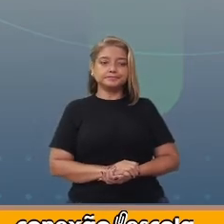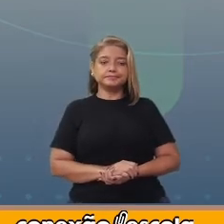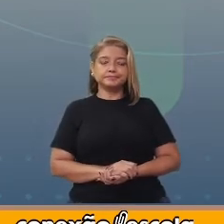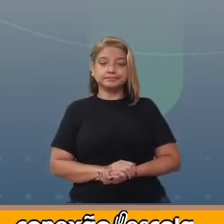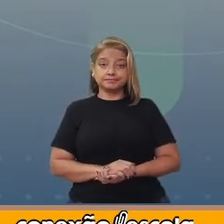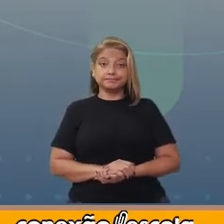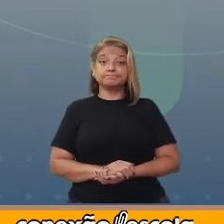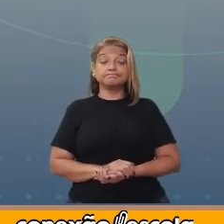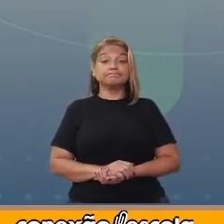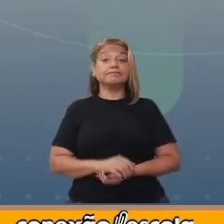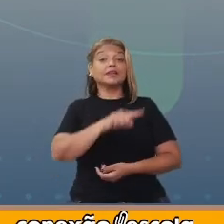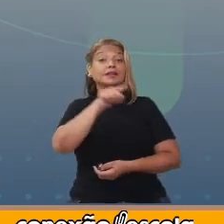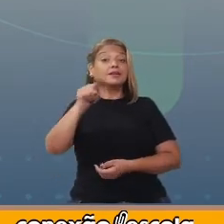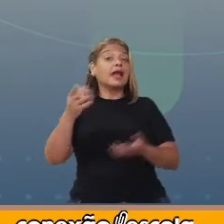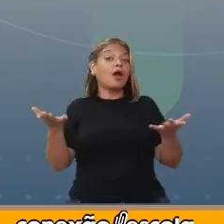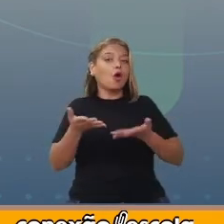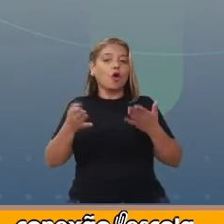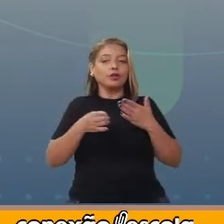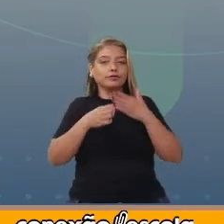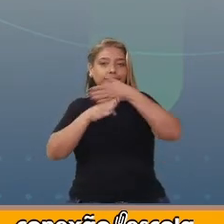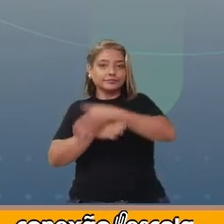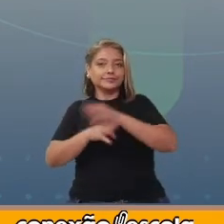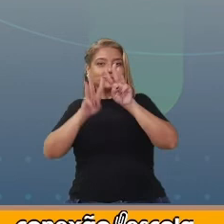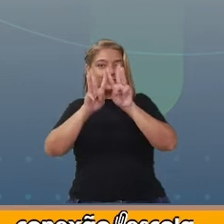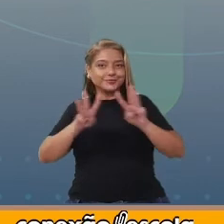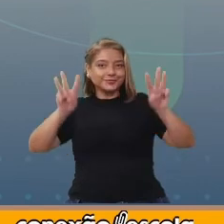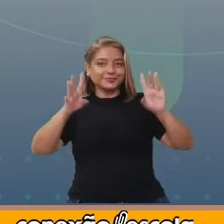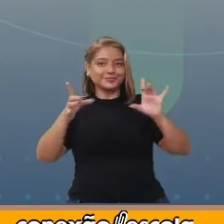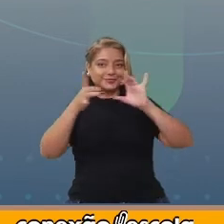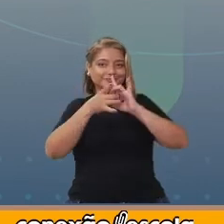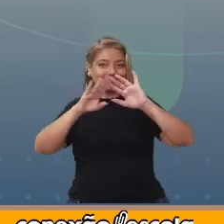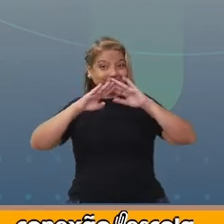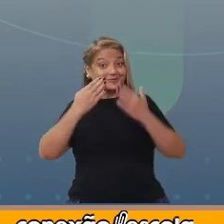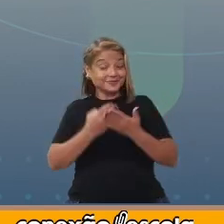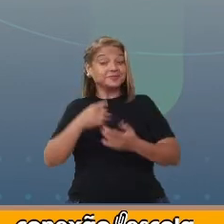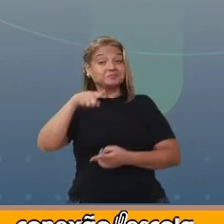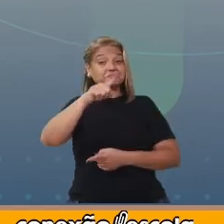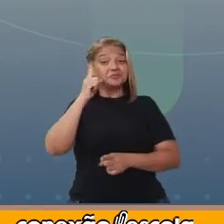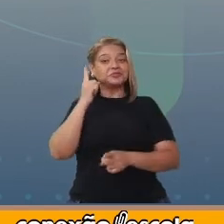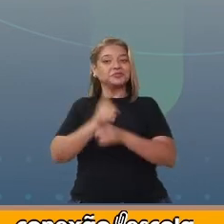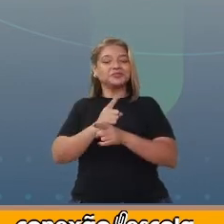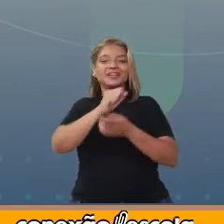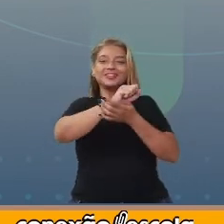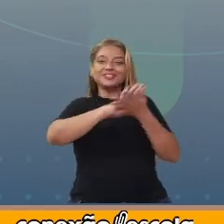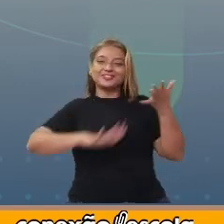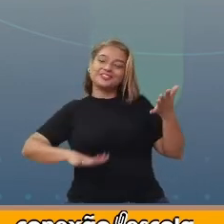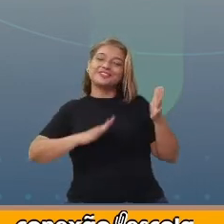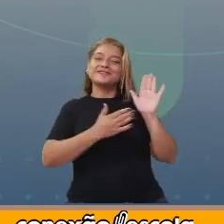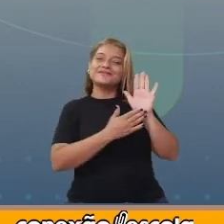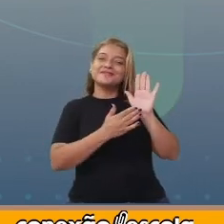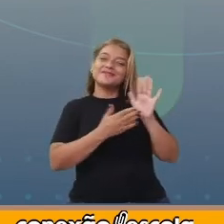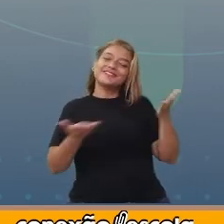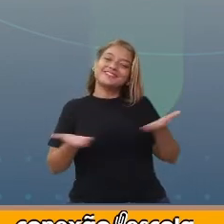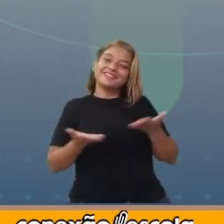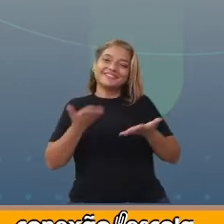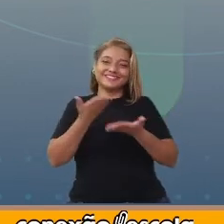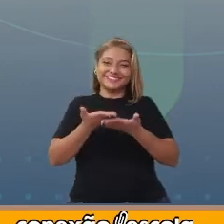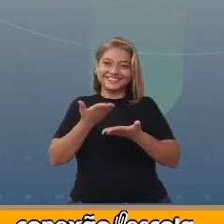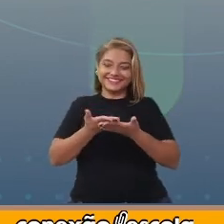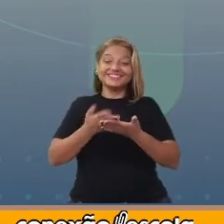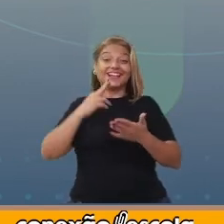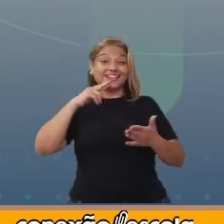Você agora irá acessar o portal Conexão Escola e lá você vai encontrar a atividade proposta para essa aula.